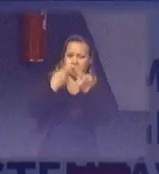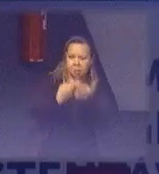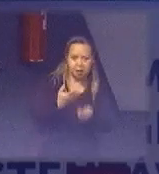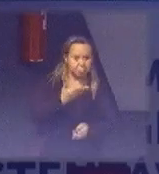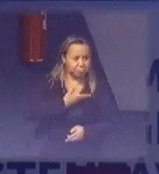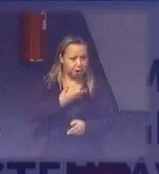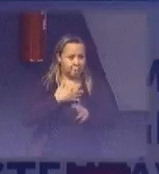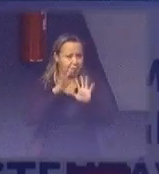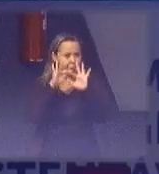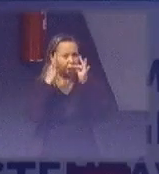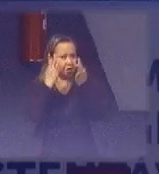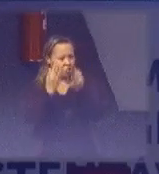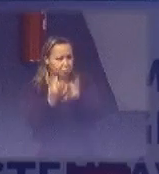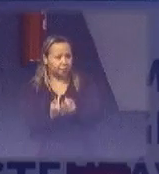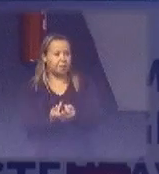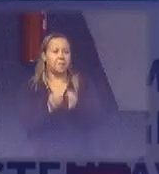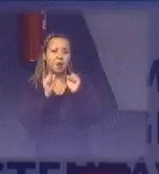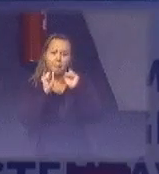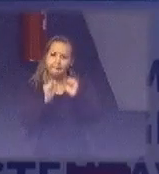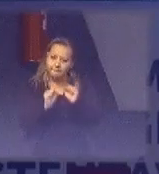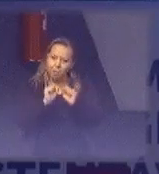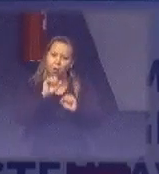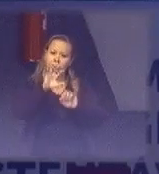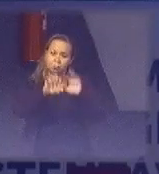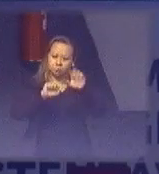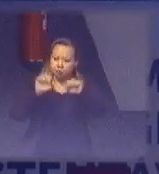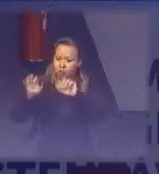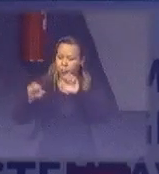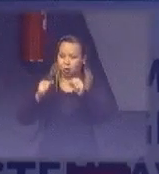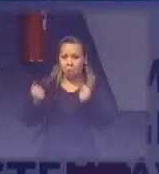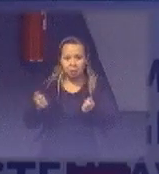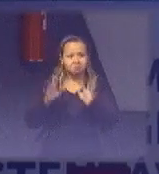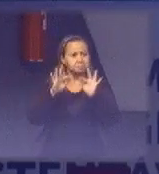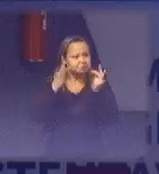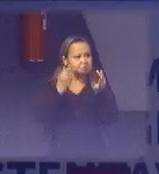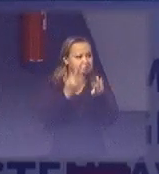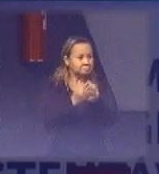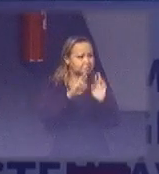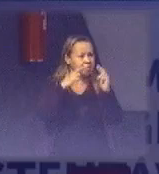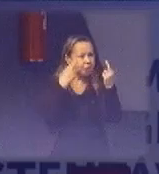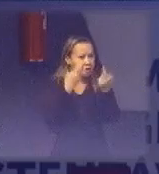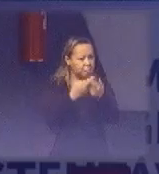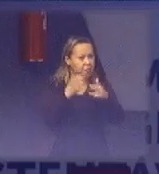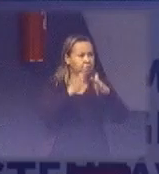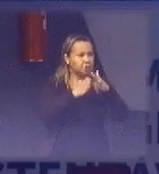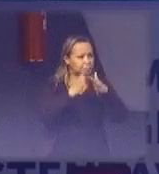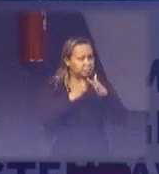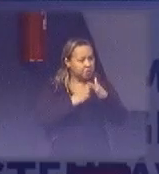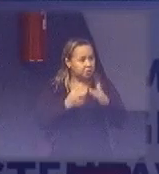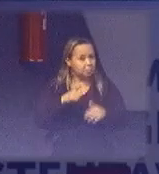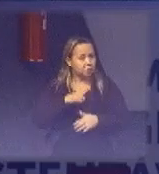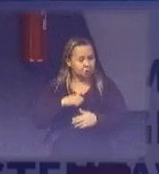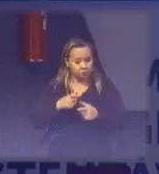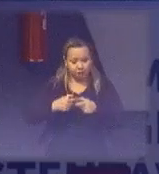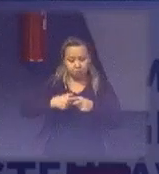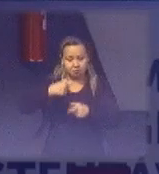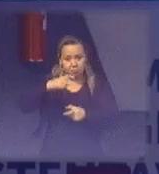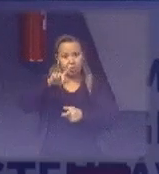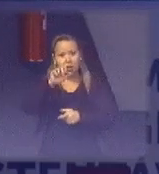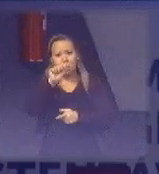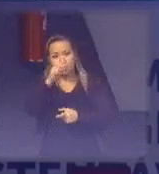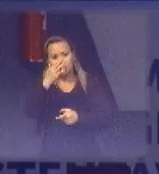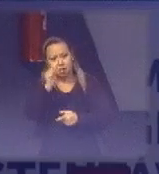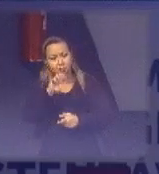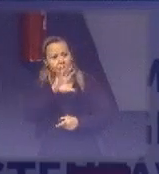toda confraternização, hoje mesmo, de repente, uma confraternização dos colegas, tem latinha na mesa? Vai lá, pega o lacre,